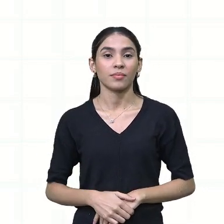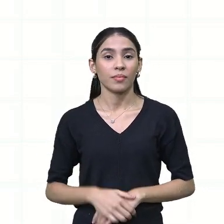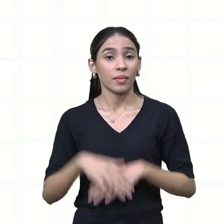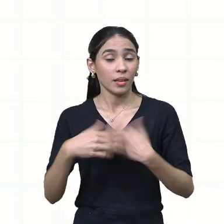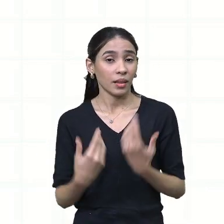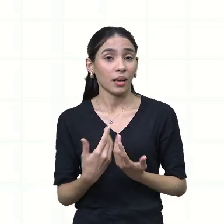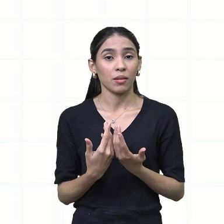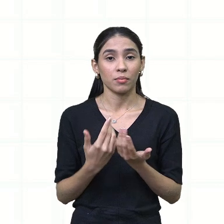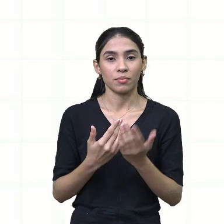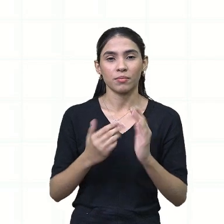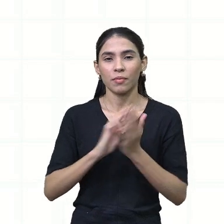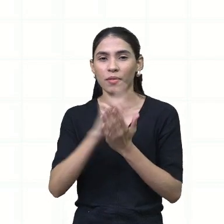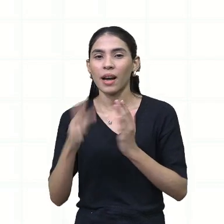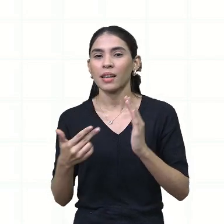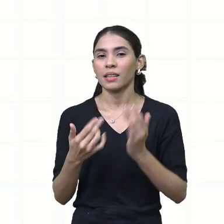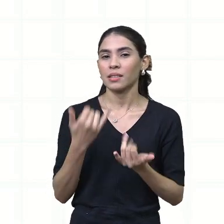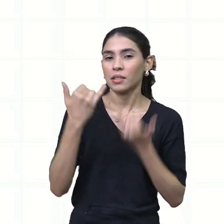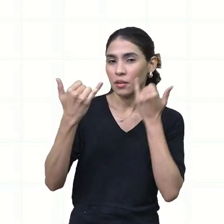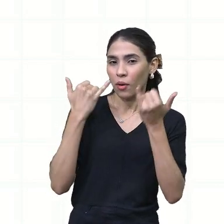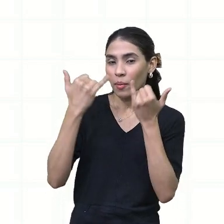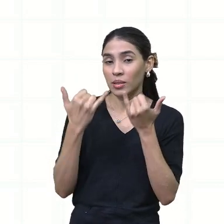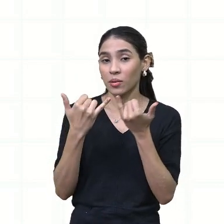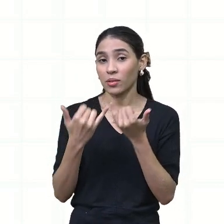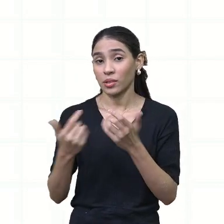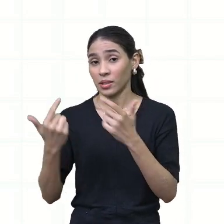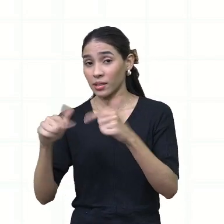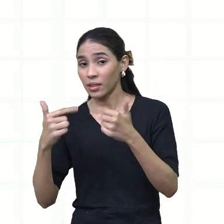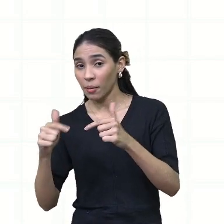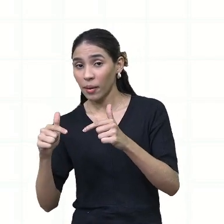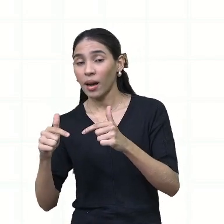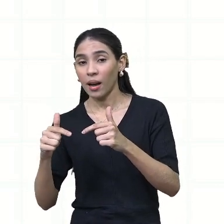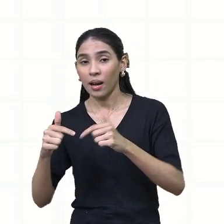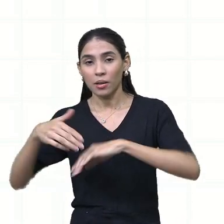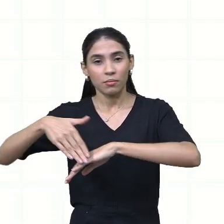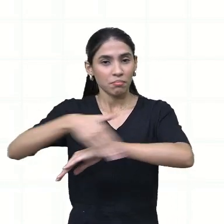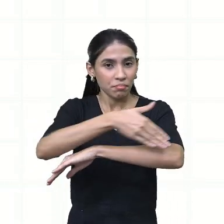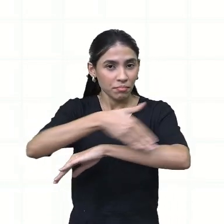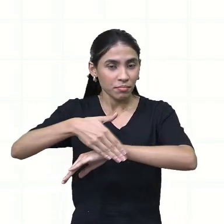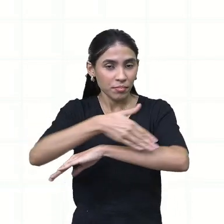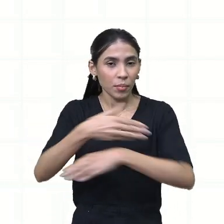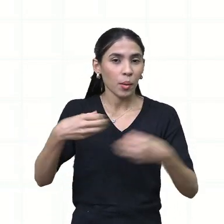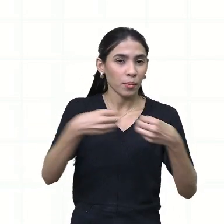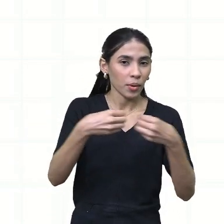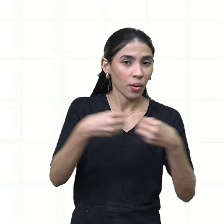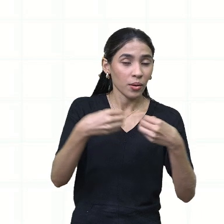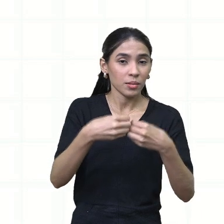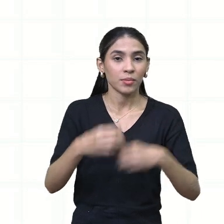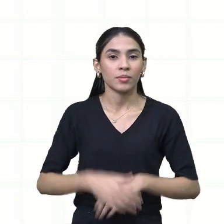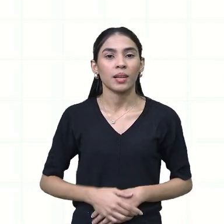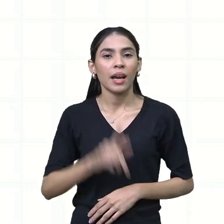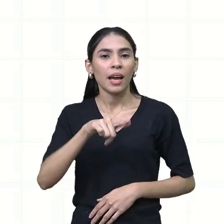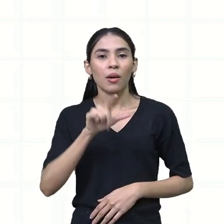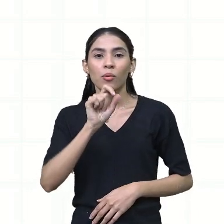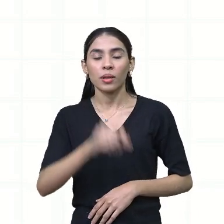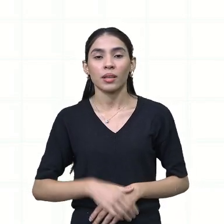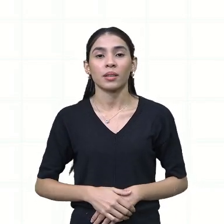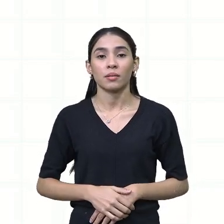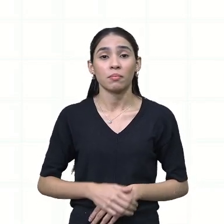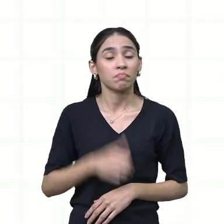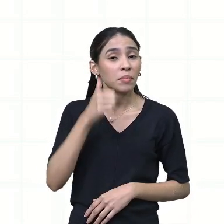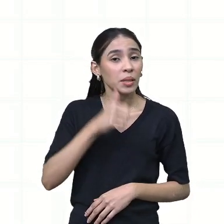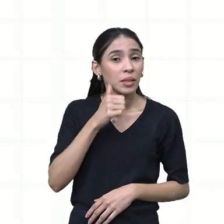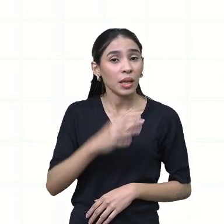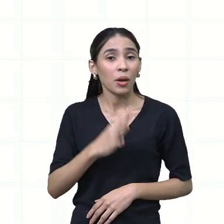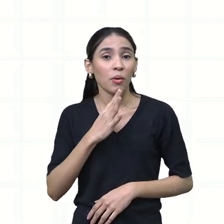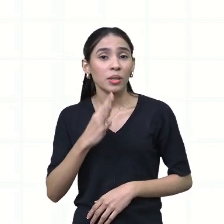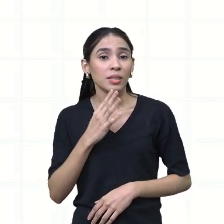depoimentos de pessoas que trabalham nos bares próximos, trata-se de uma garota conhecida